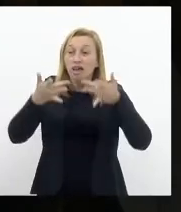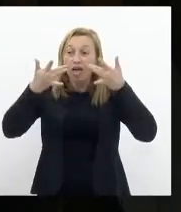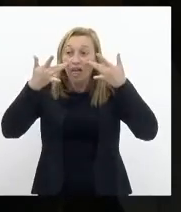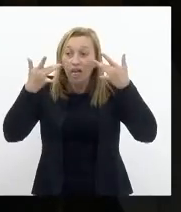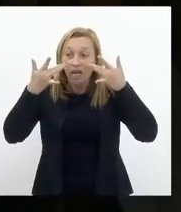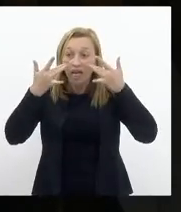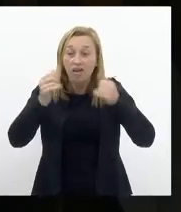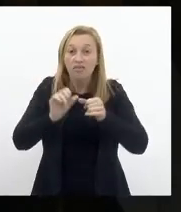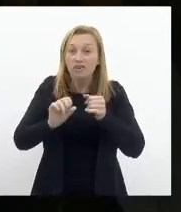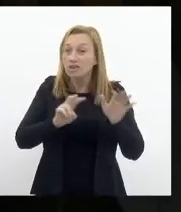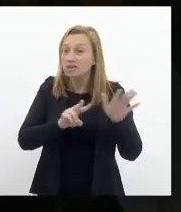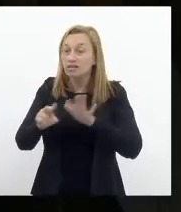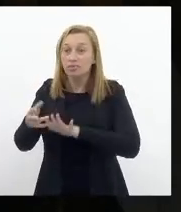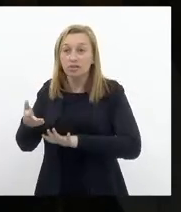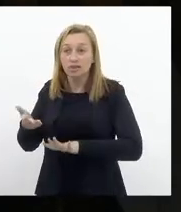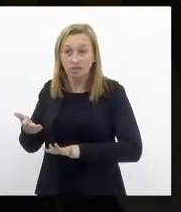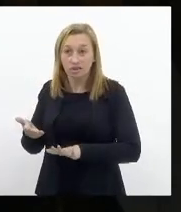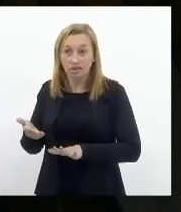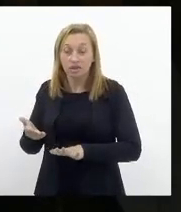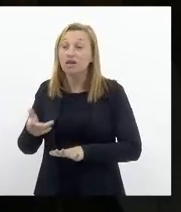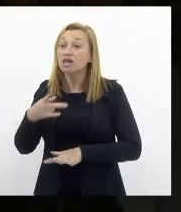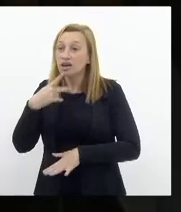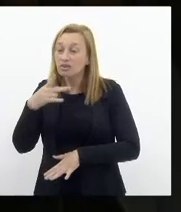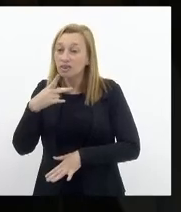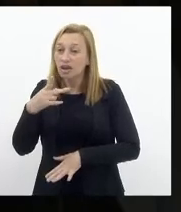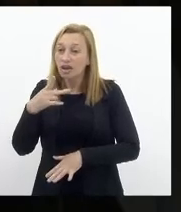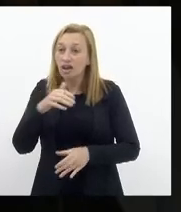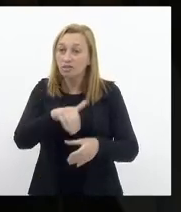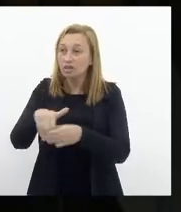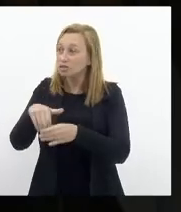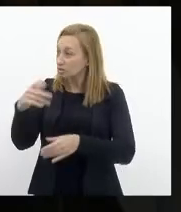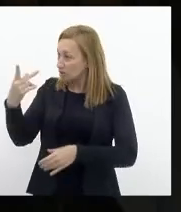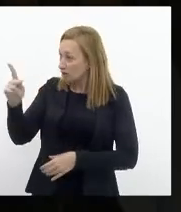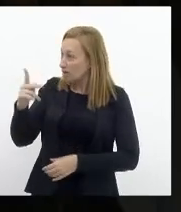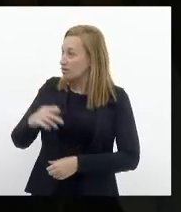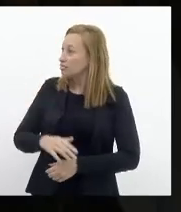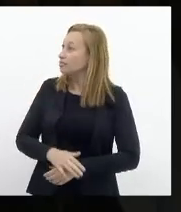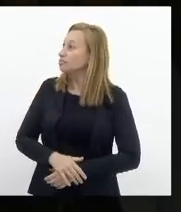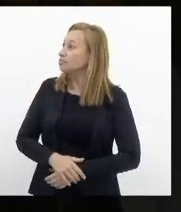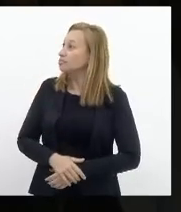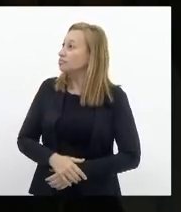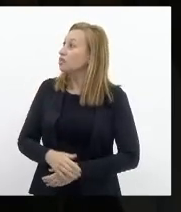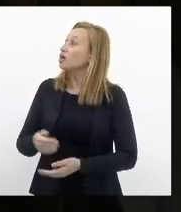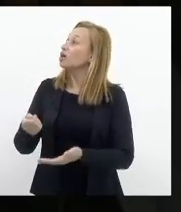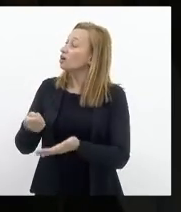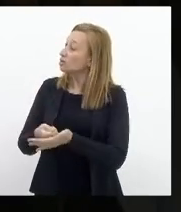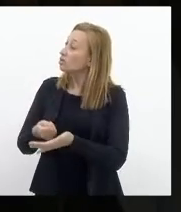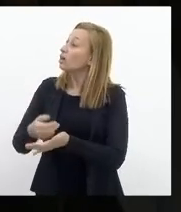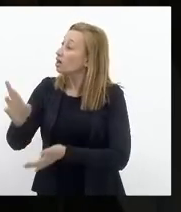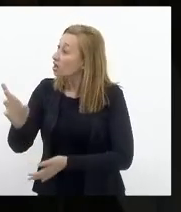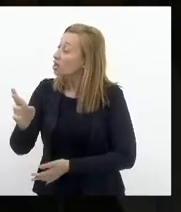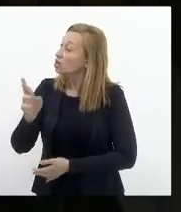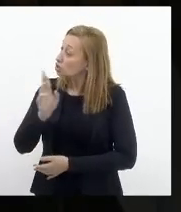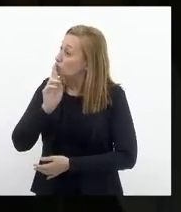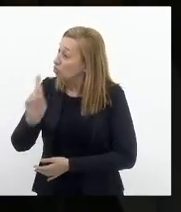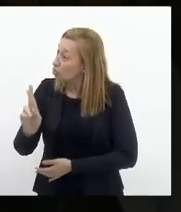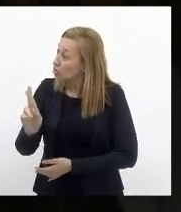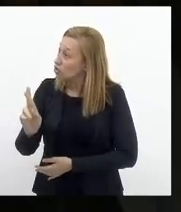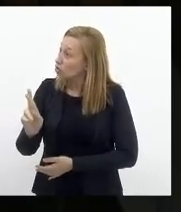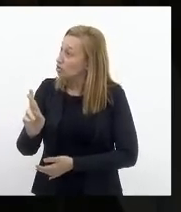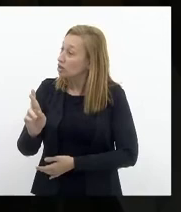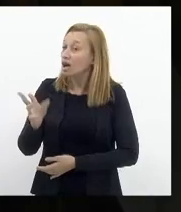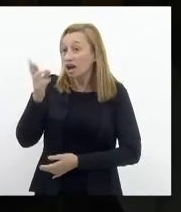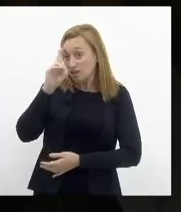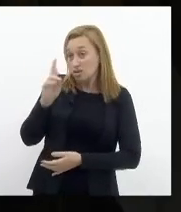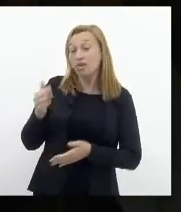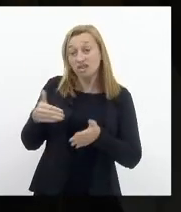semana, eu quero me dirigir sobretudo aos eleitores dela. Eu exijo uma resposta, deputada. A senhora estava até aqui até